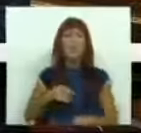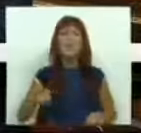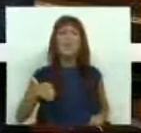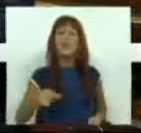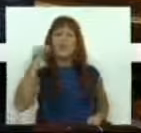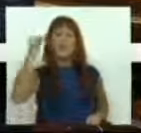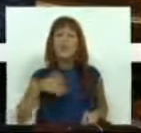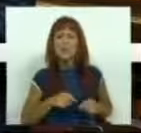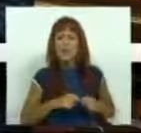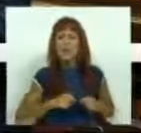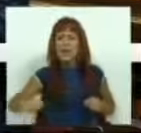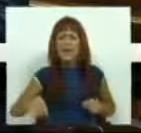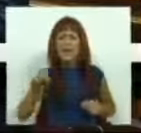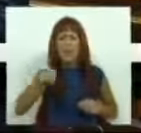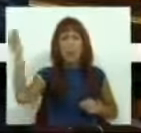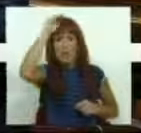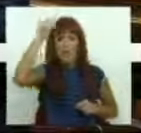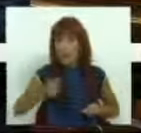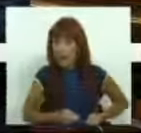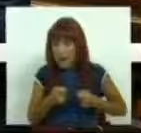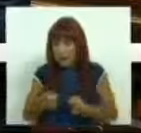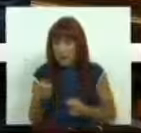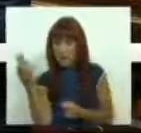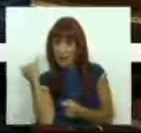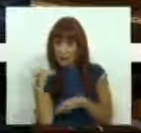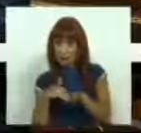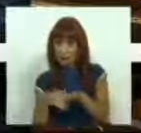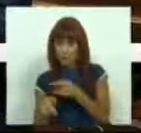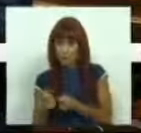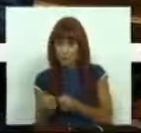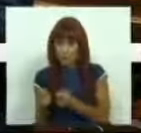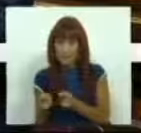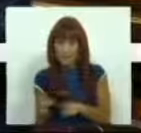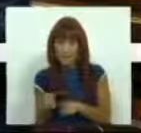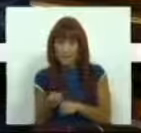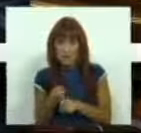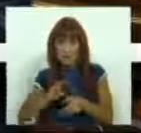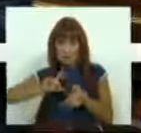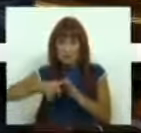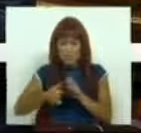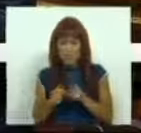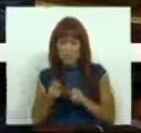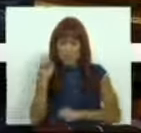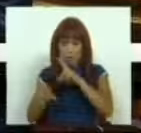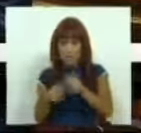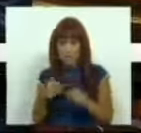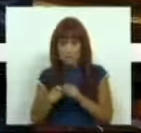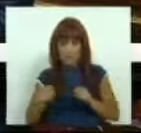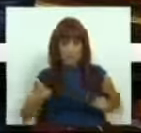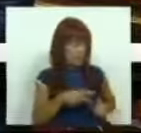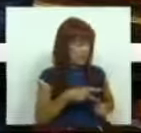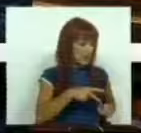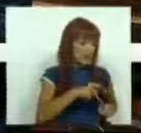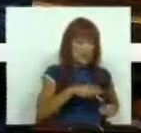especial na linha do Alentejo, os investimentos recentemente efetuados inserem-se no projeto de modernização do Eixo Cines-Elvas